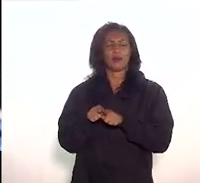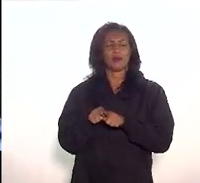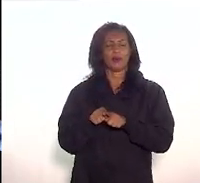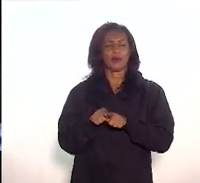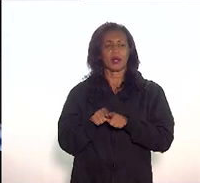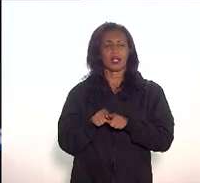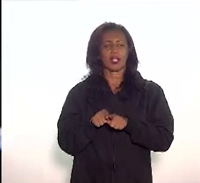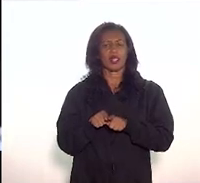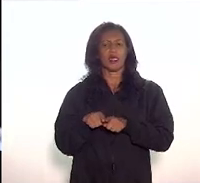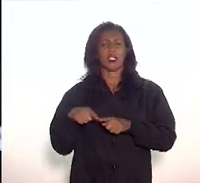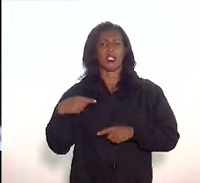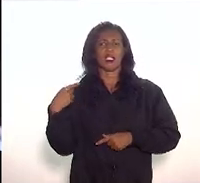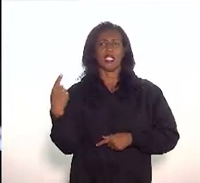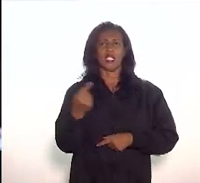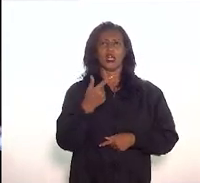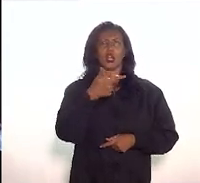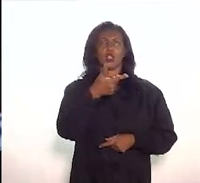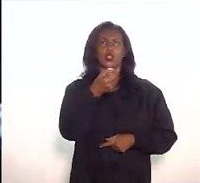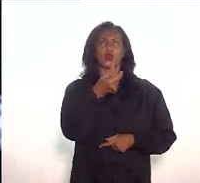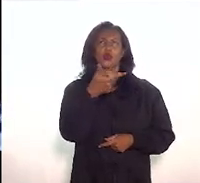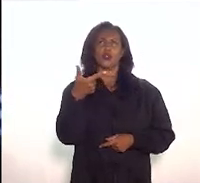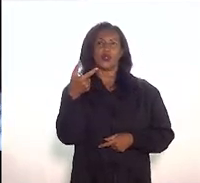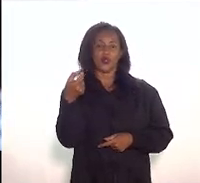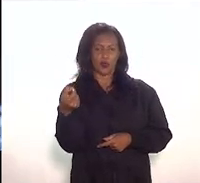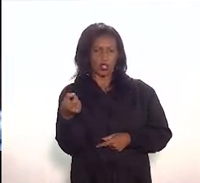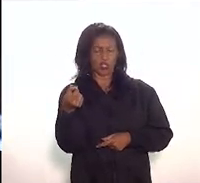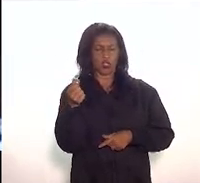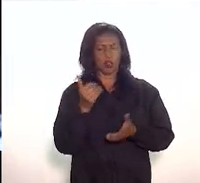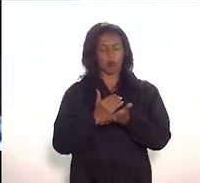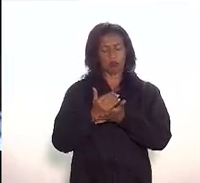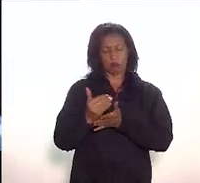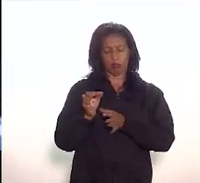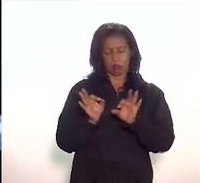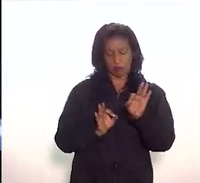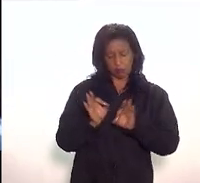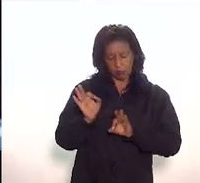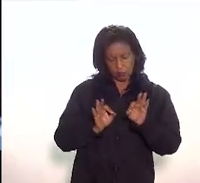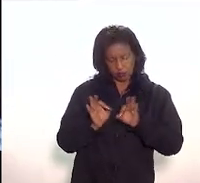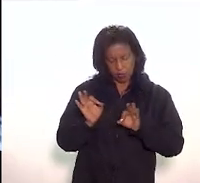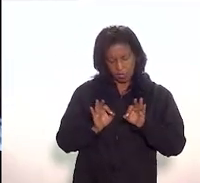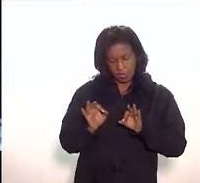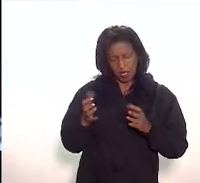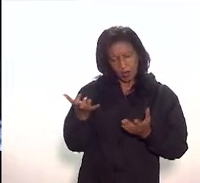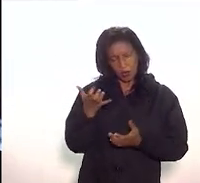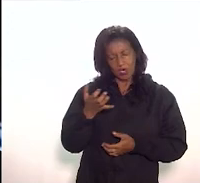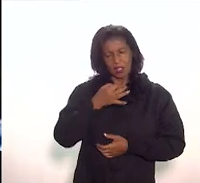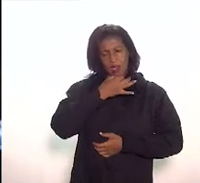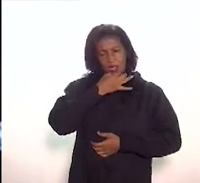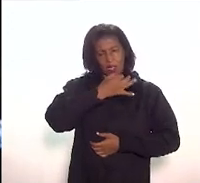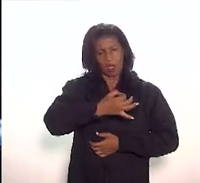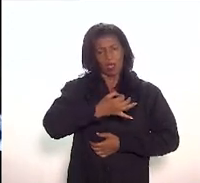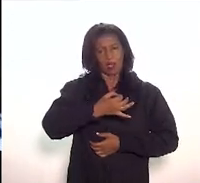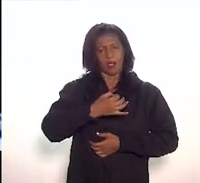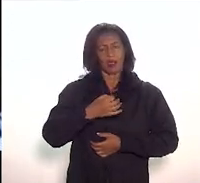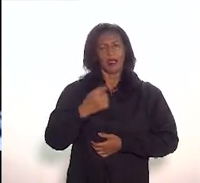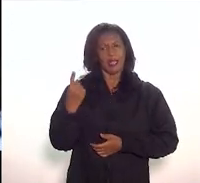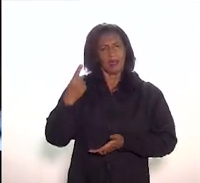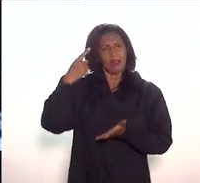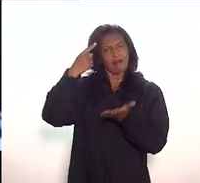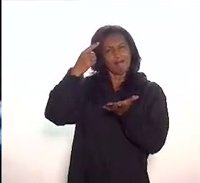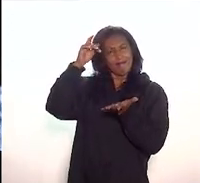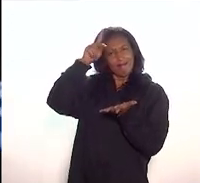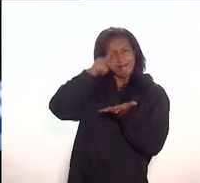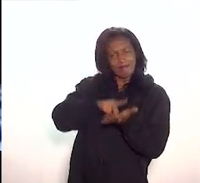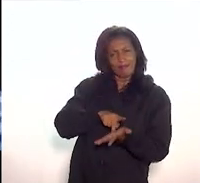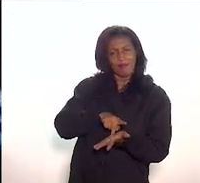escrevemos isso ele em 2020. E, de certa forma, eu queria ressaltar que ele também é um marco do ponto de vista